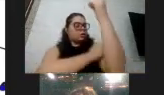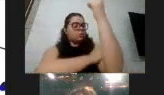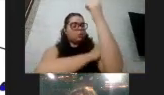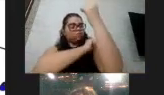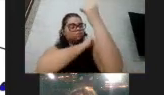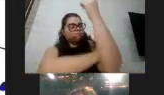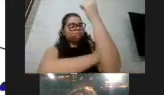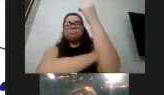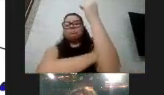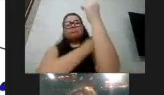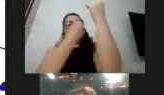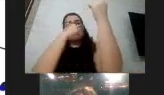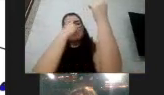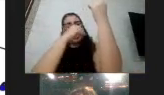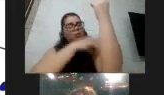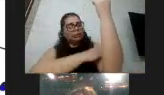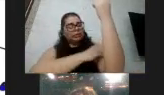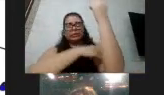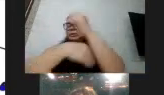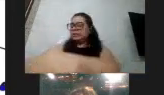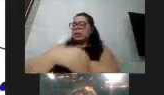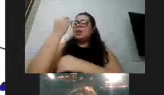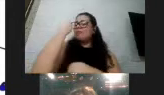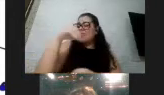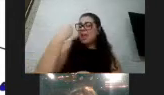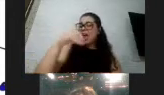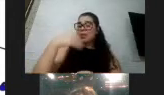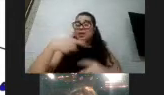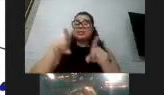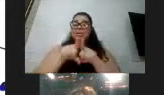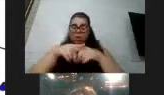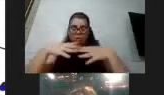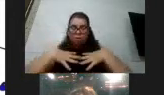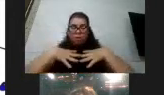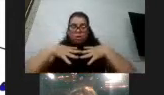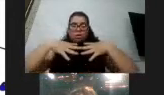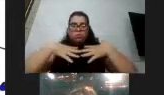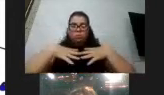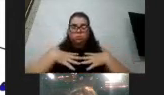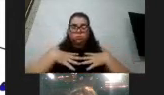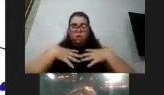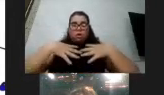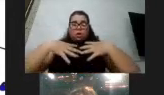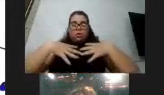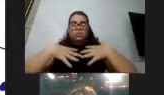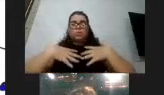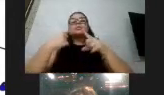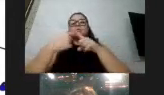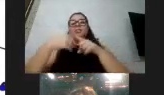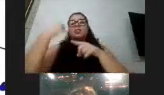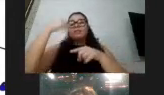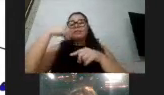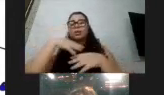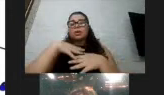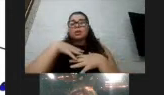comprometida da parte torácica, da parte respiratória e isso também pode dificultar a